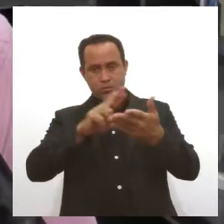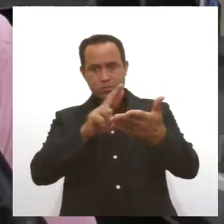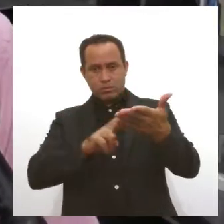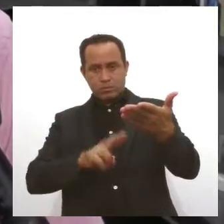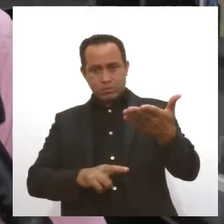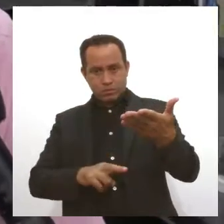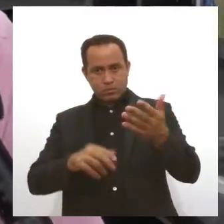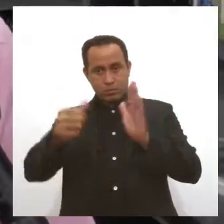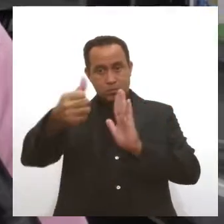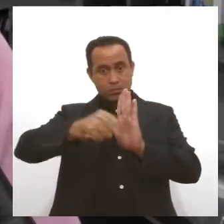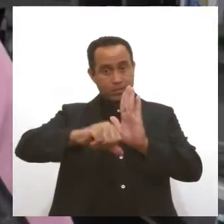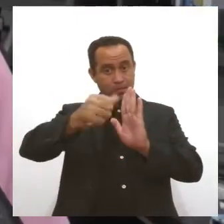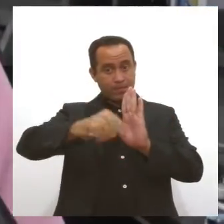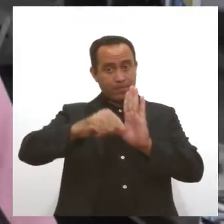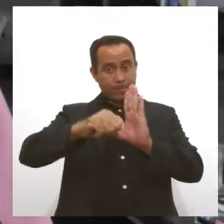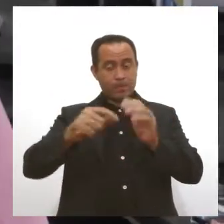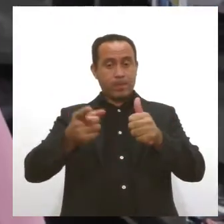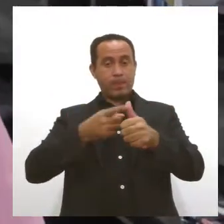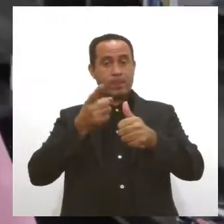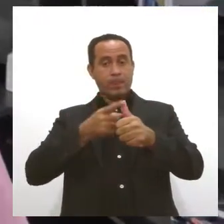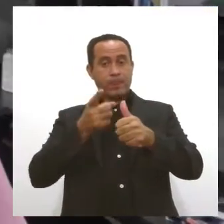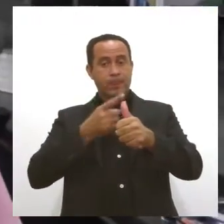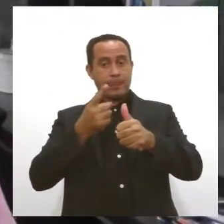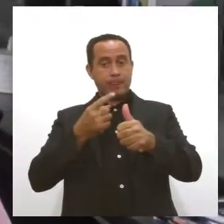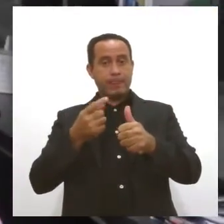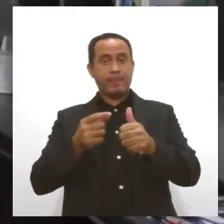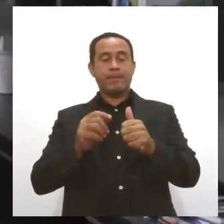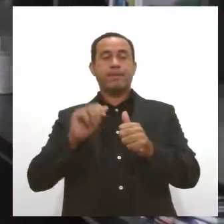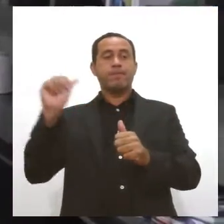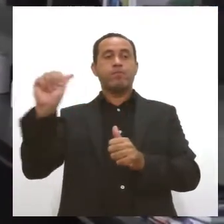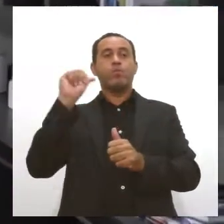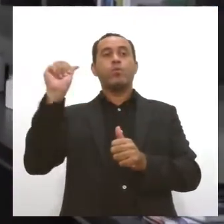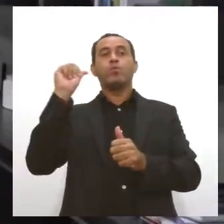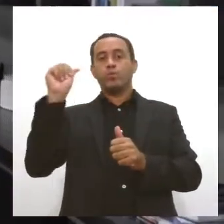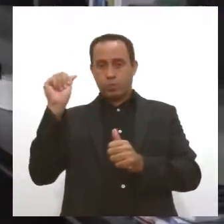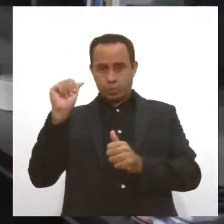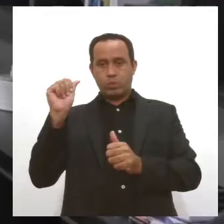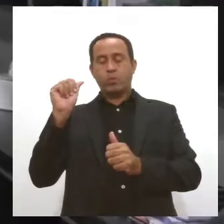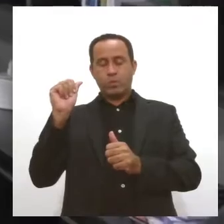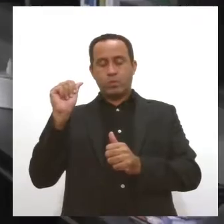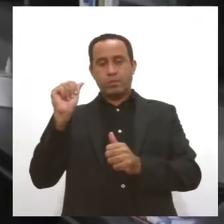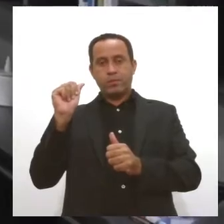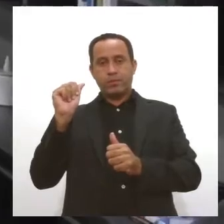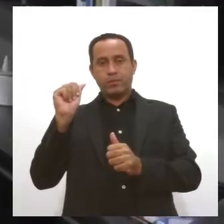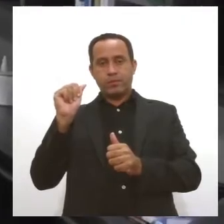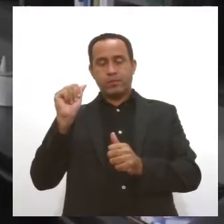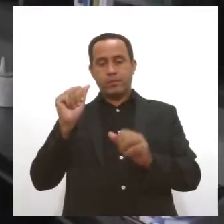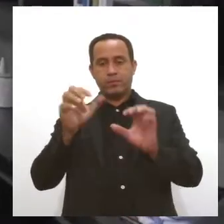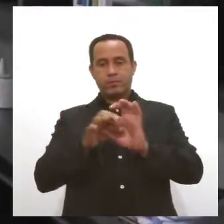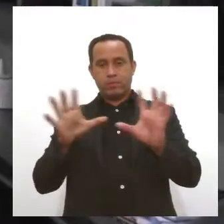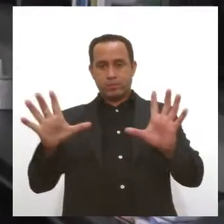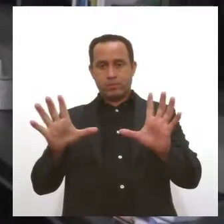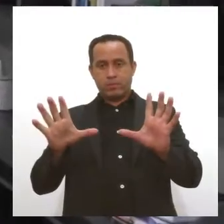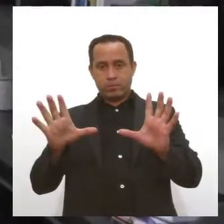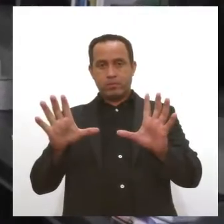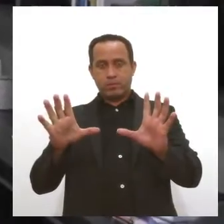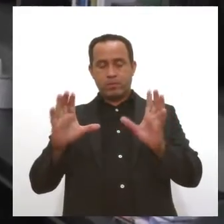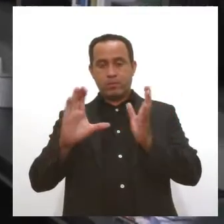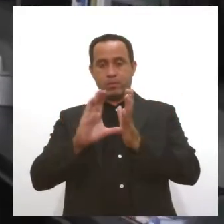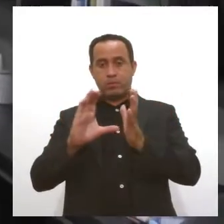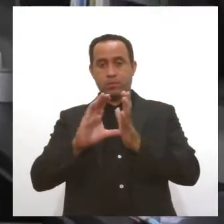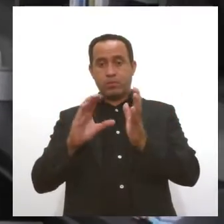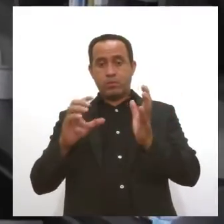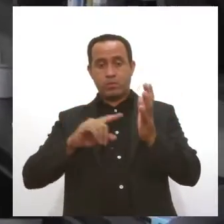para apreciação. Um deles de autoria e de deliberação do próprio sindicato, da